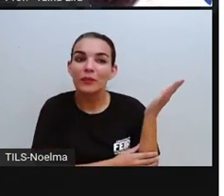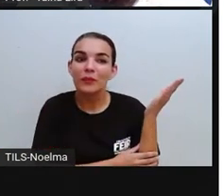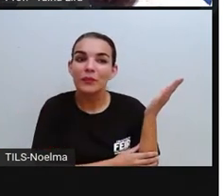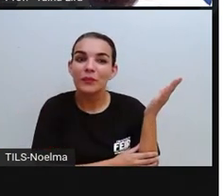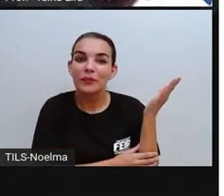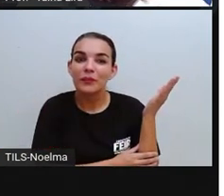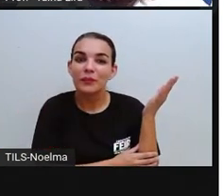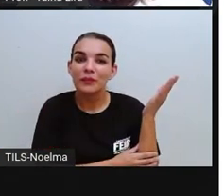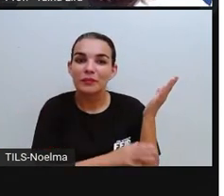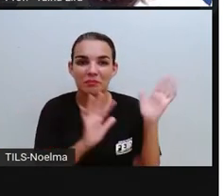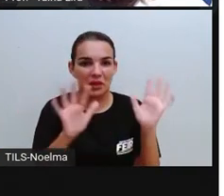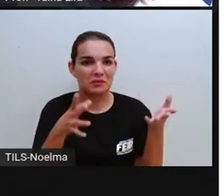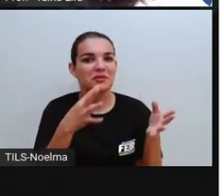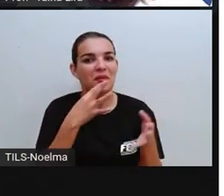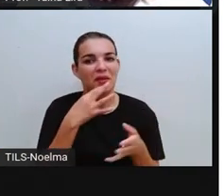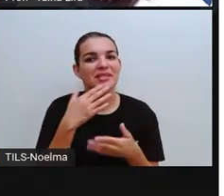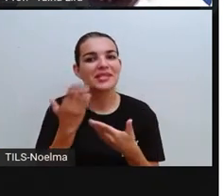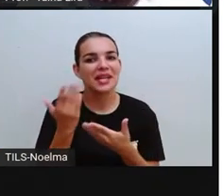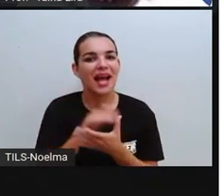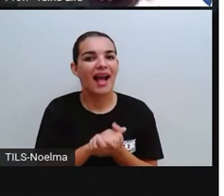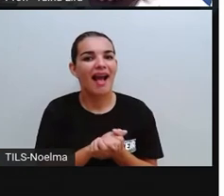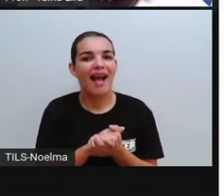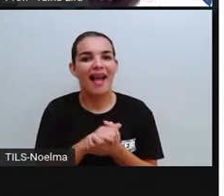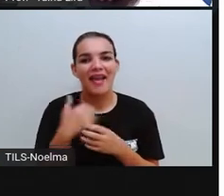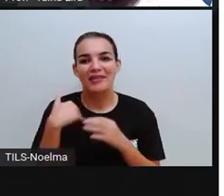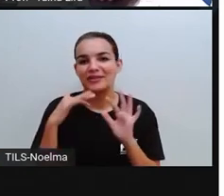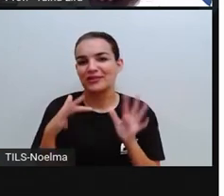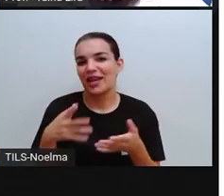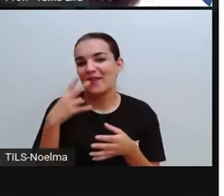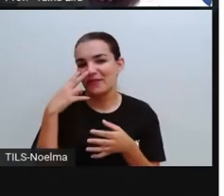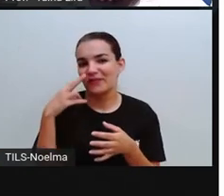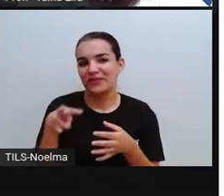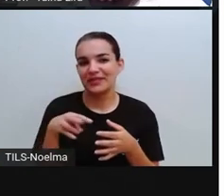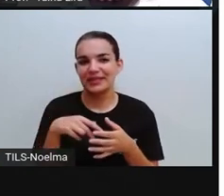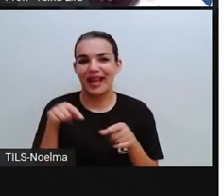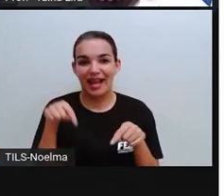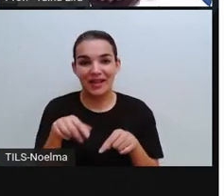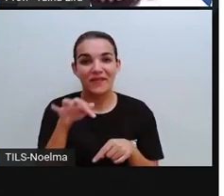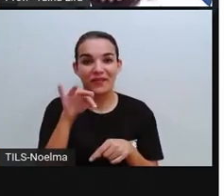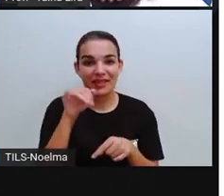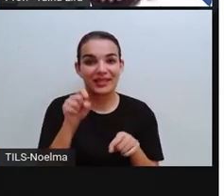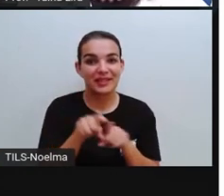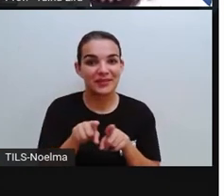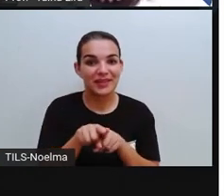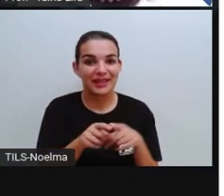Ah, eu já reconheci aqui. Que avenida será essa? É aqui o Feira de Santana também, ó.